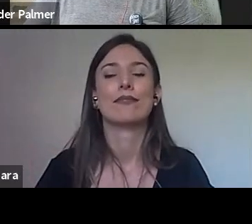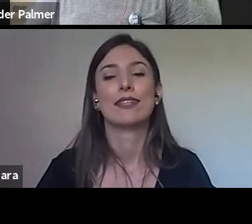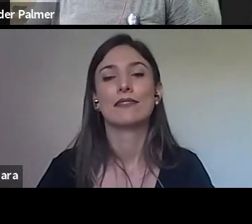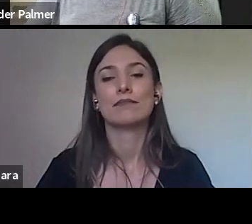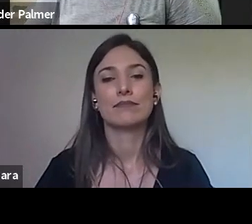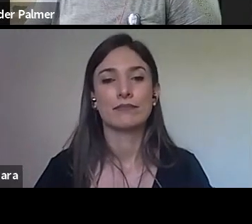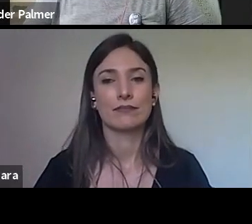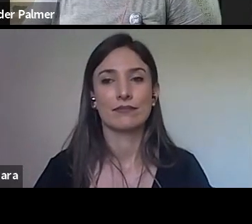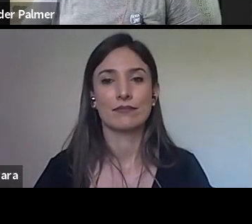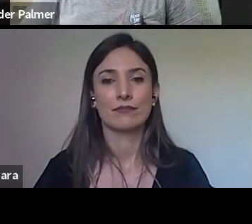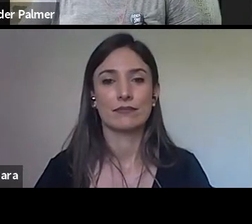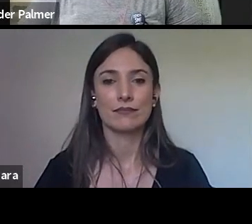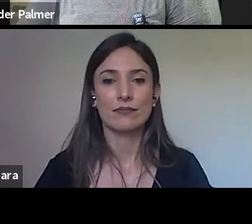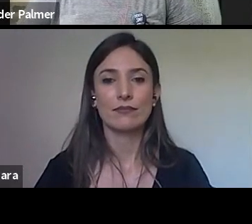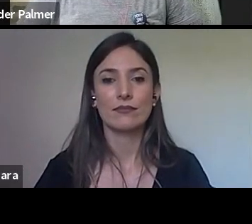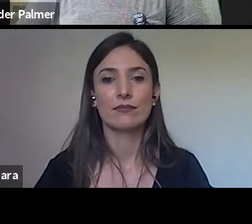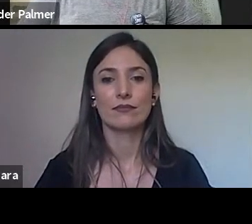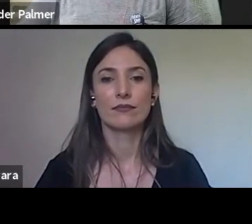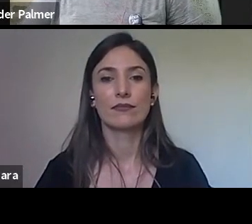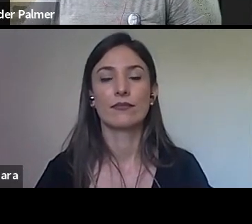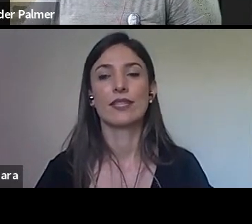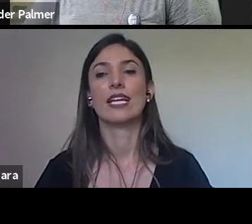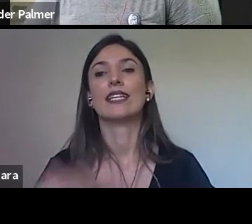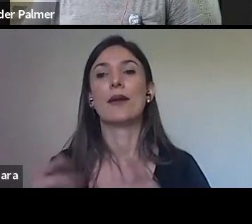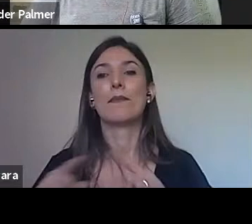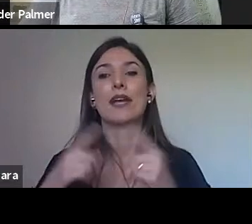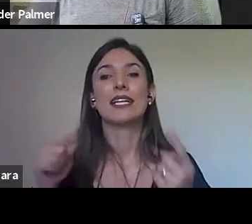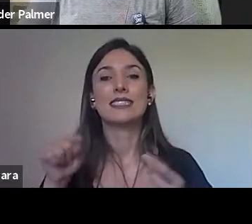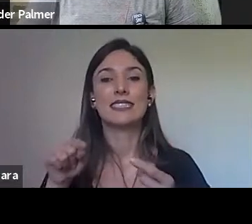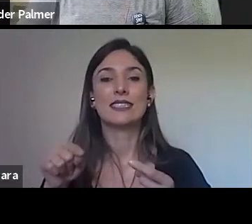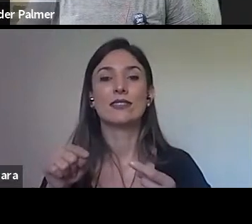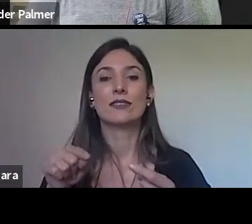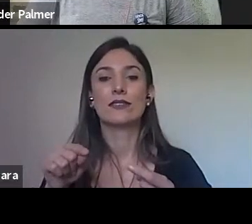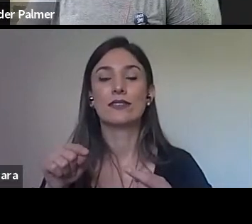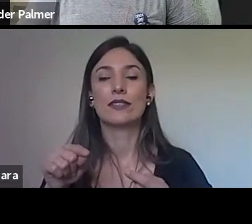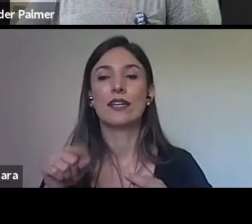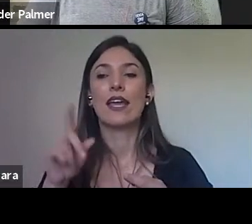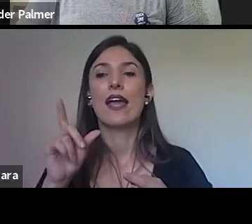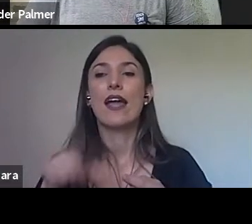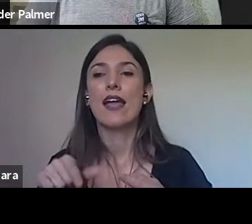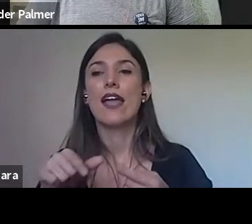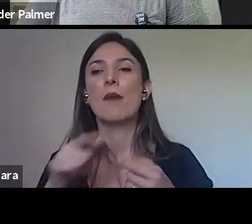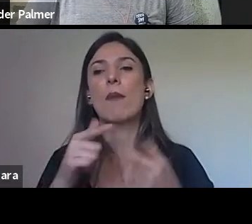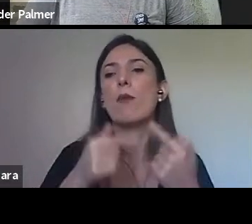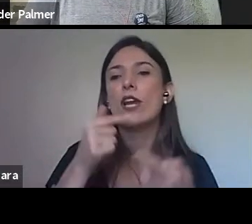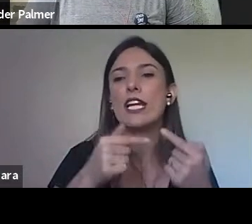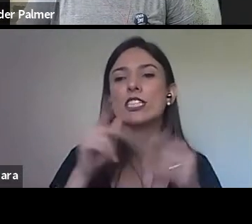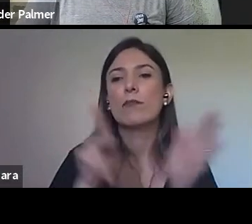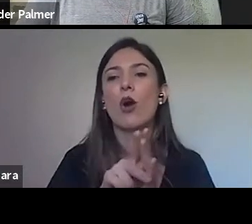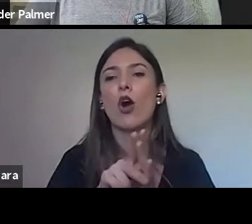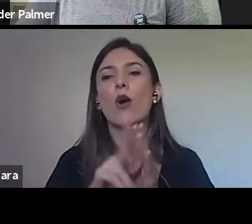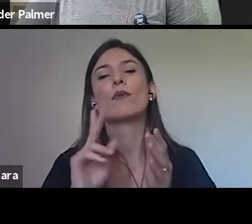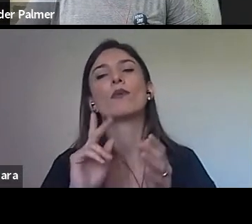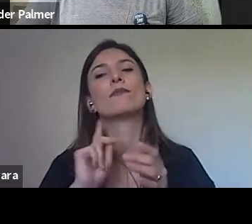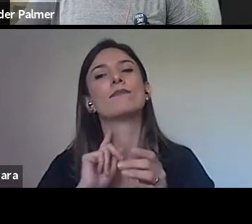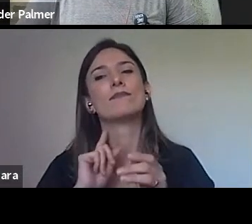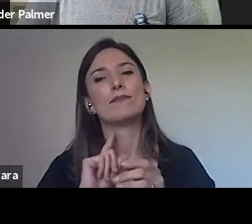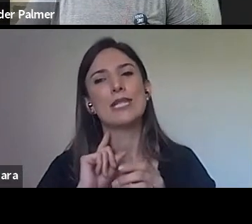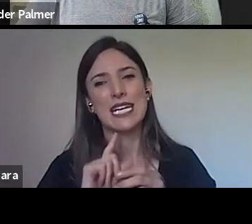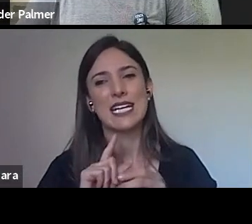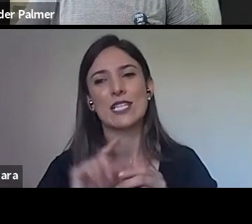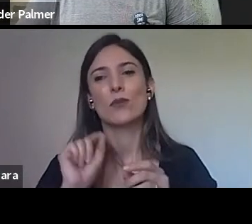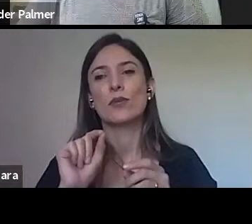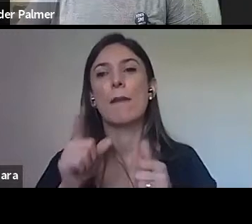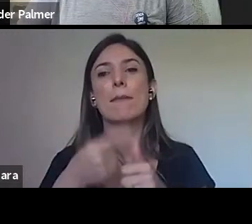existe, existe, foi uma política, inclusive, do Arquivo Público Mineiro de digitalizar primeiro o século XVIII para depois, em